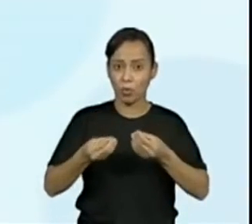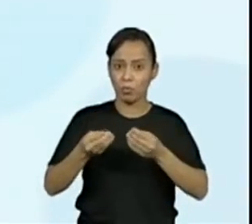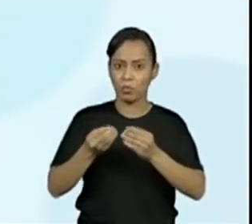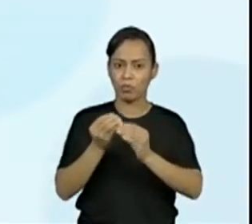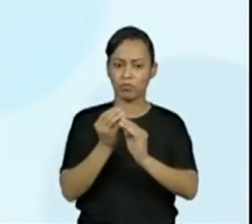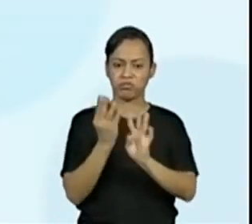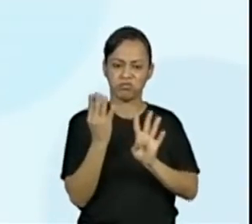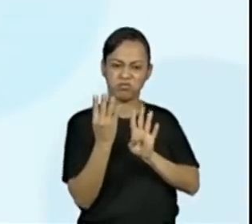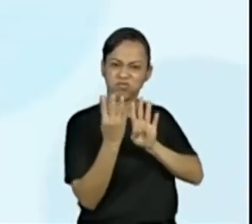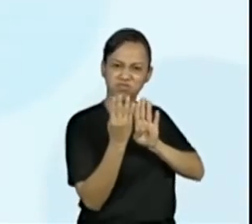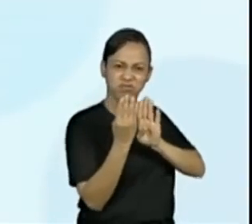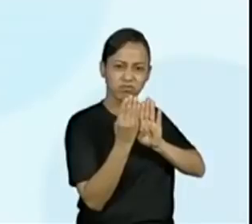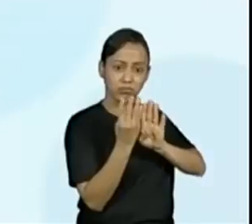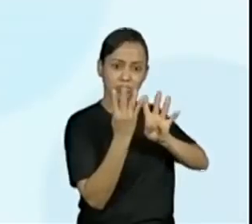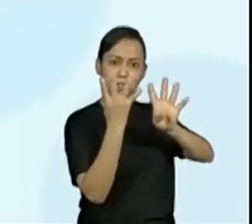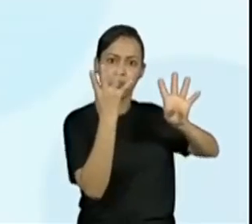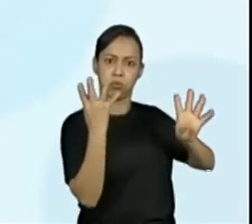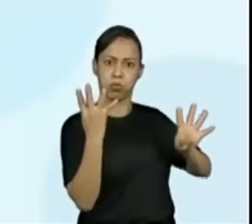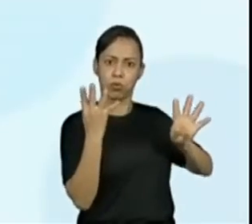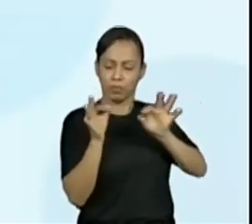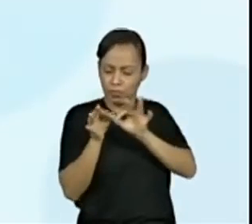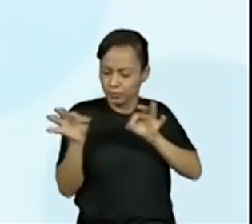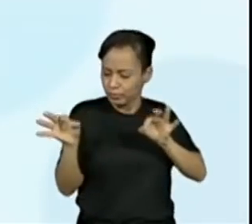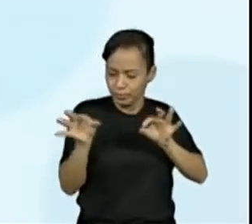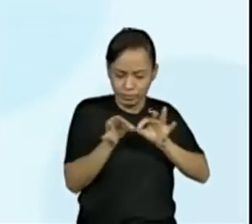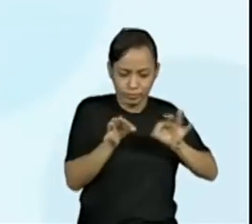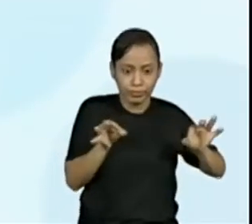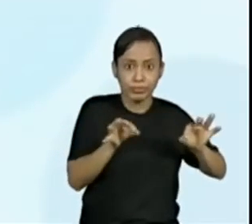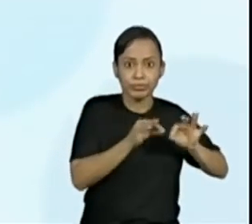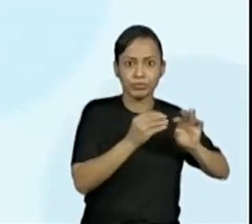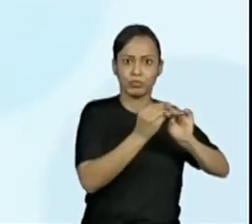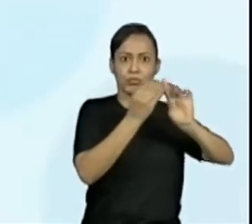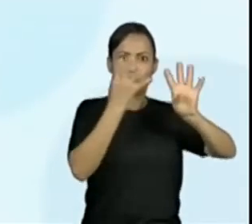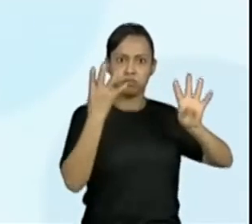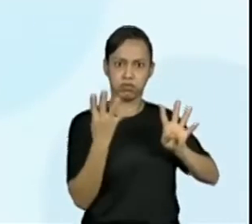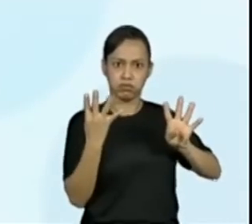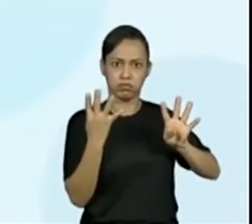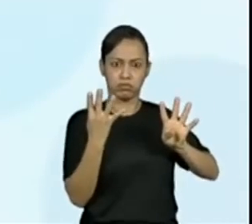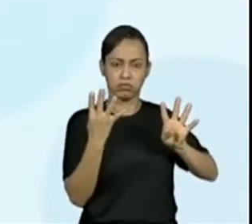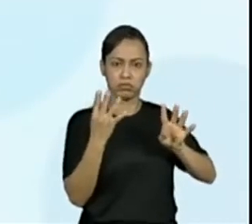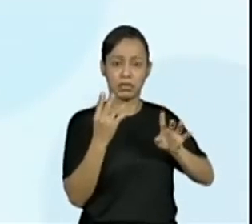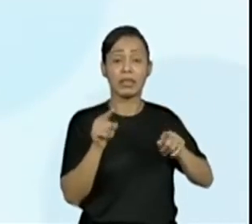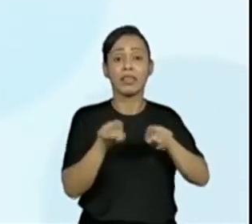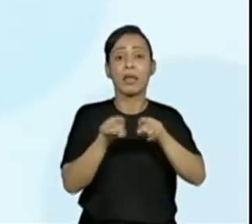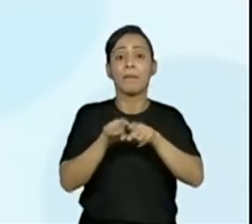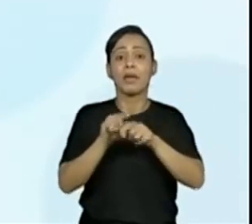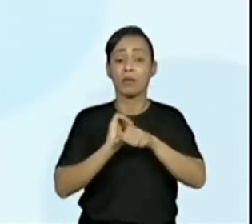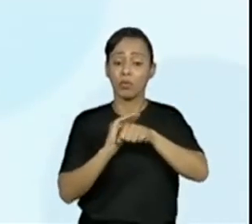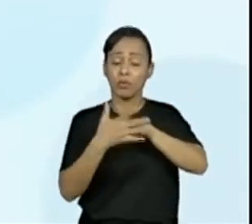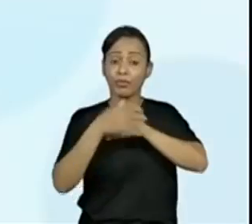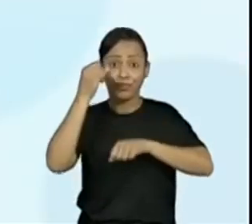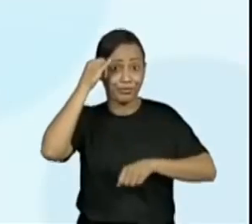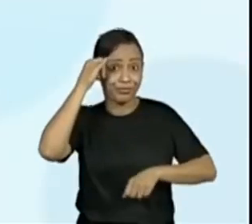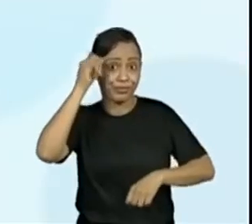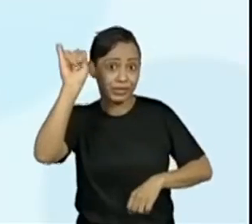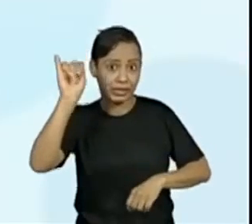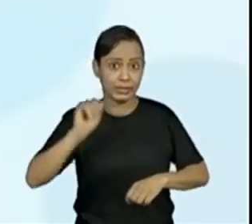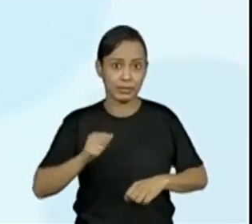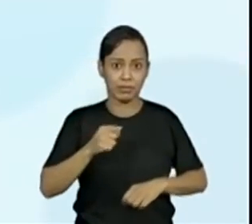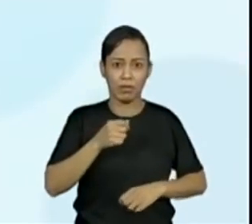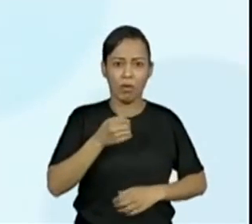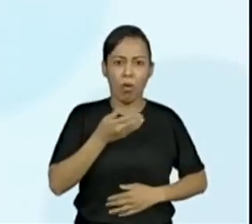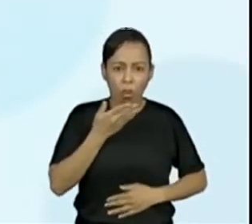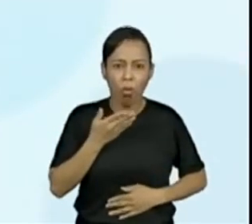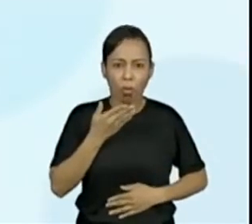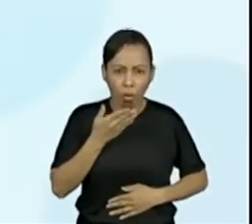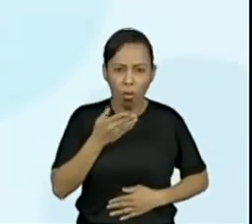aglomerações para a prevenção a doenças respiratórias, como a Covid-19 e a própria